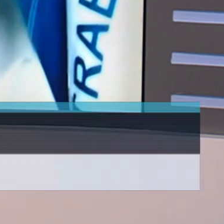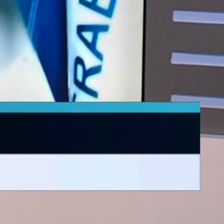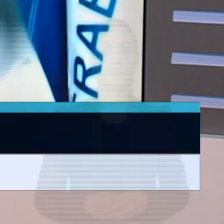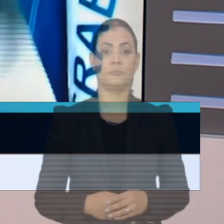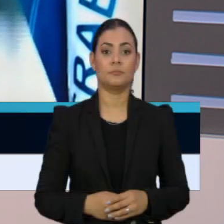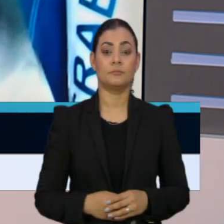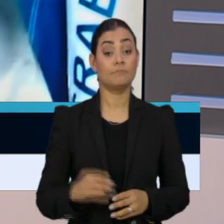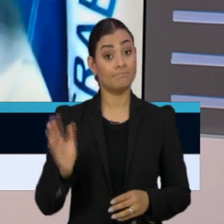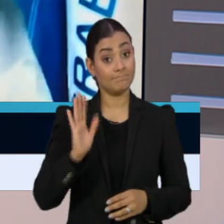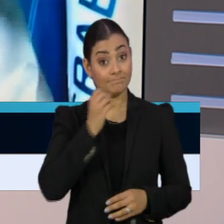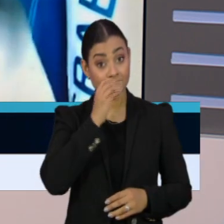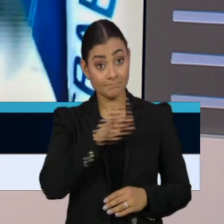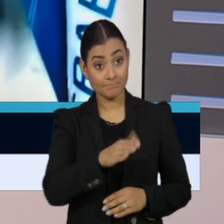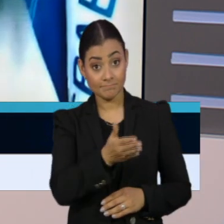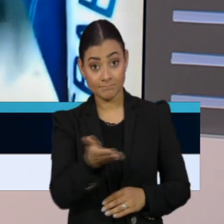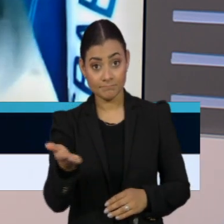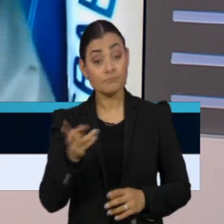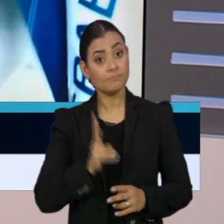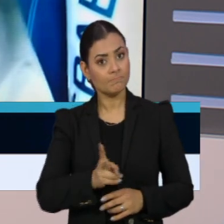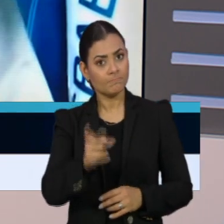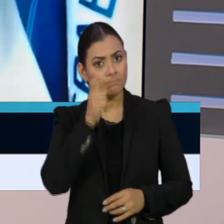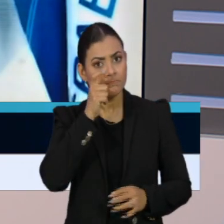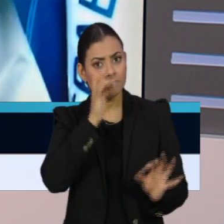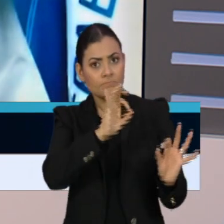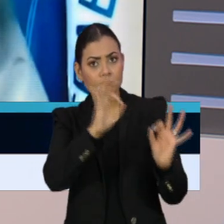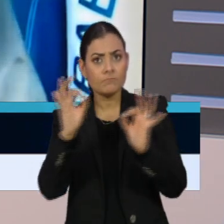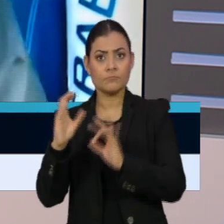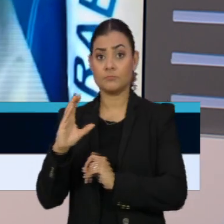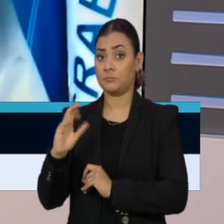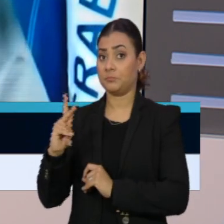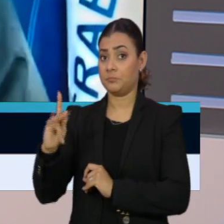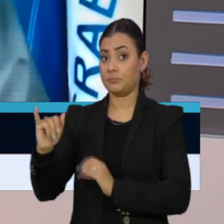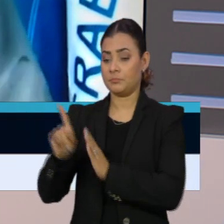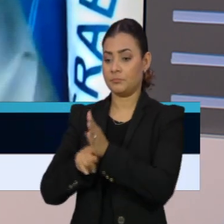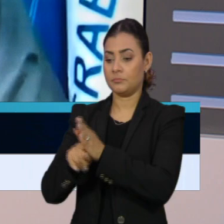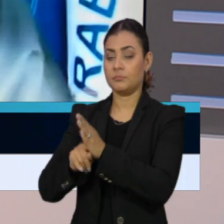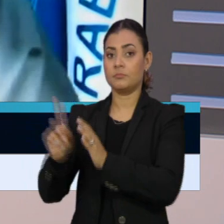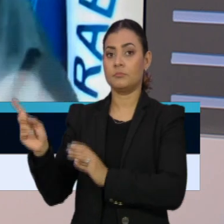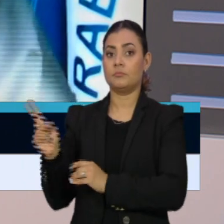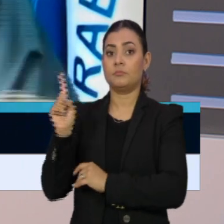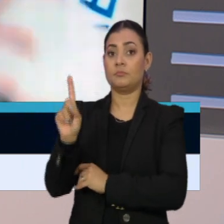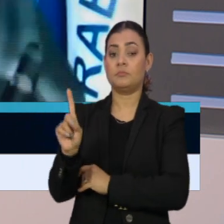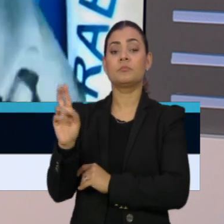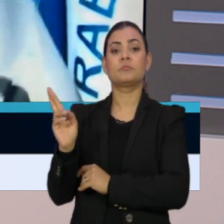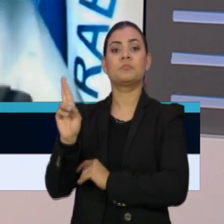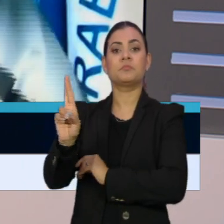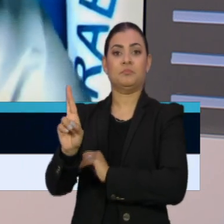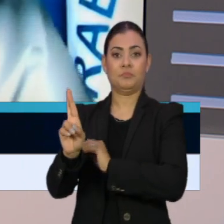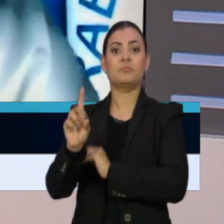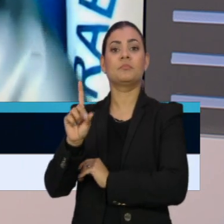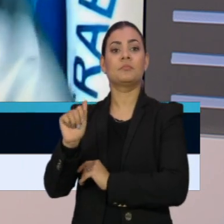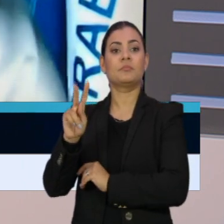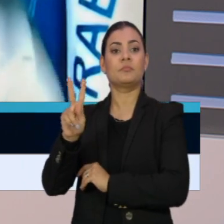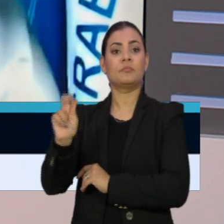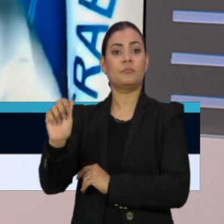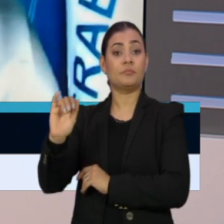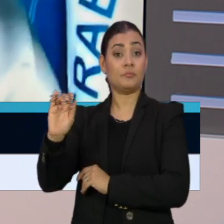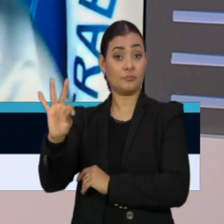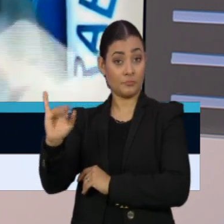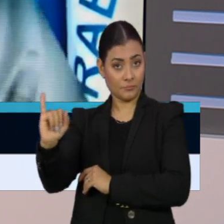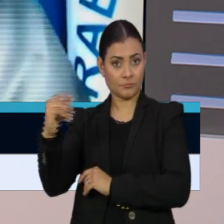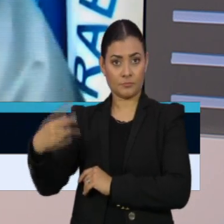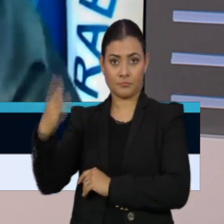Olá, boa tarde. Continuamos a acompanhar a CPI da pandemia que hoje recebe o representante da Davat no Brasil, Cristiano Carvalho.